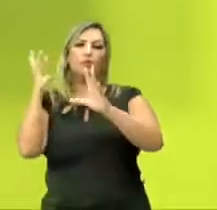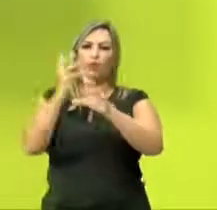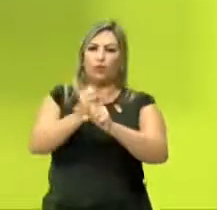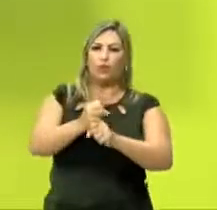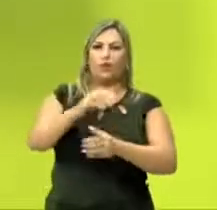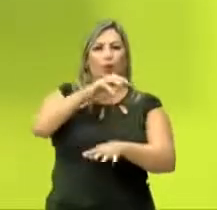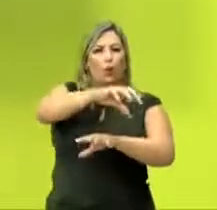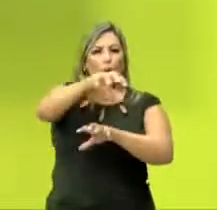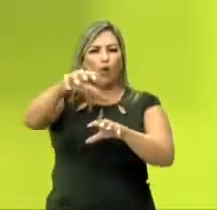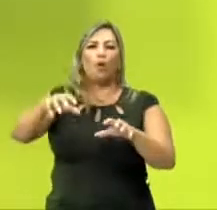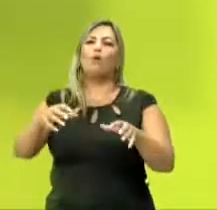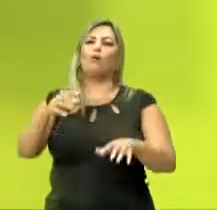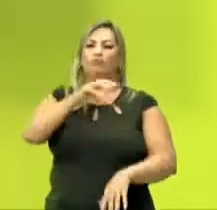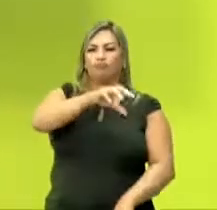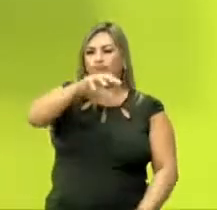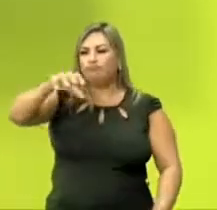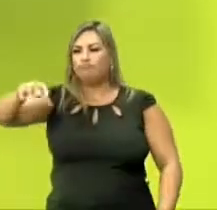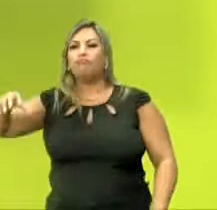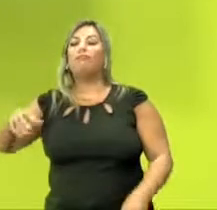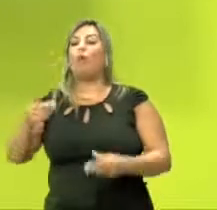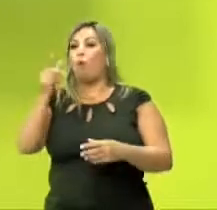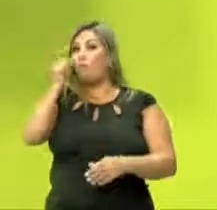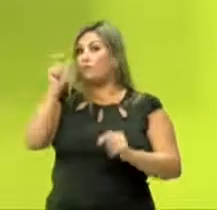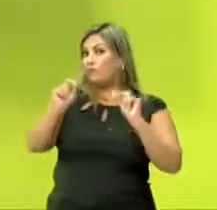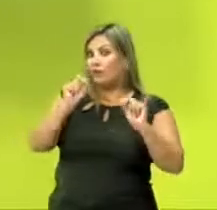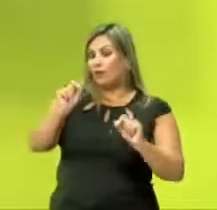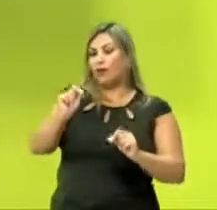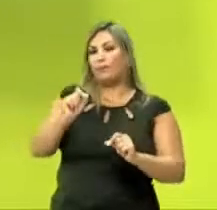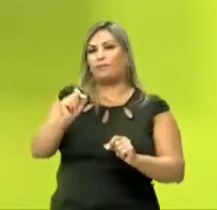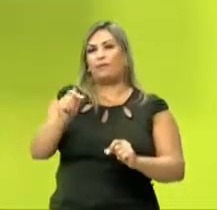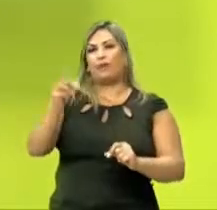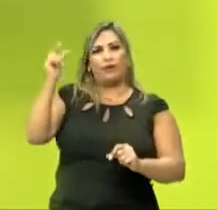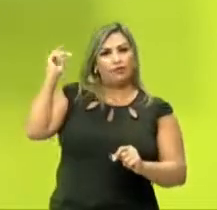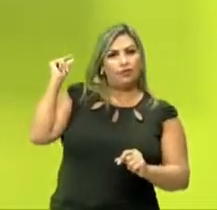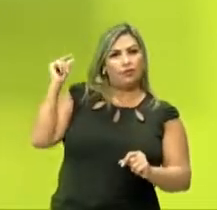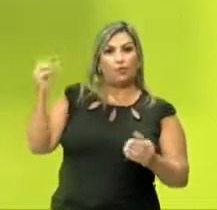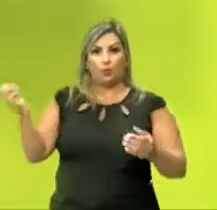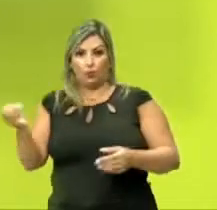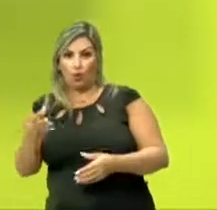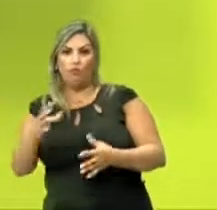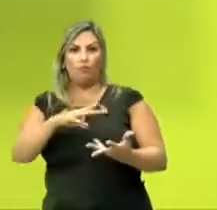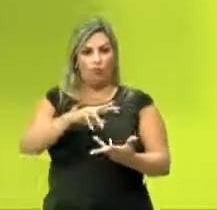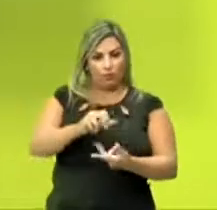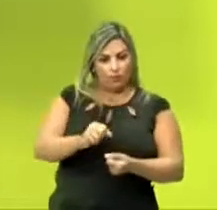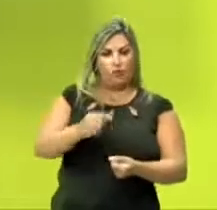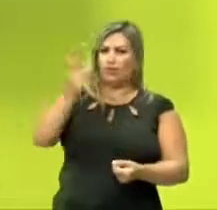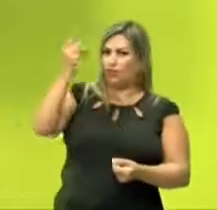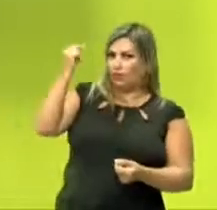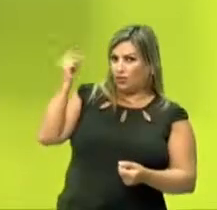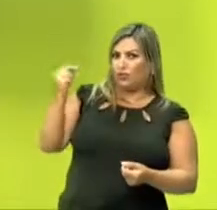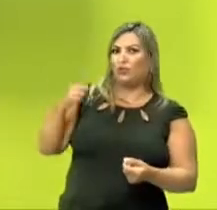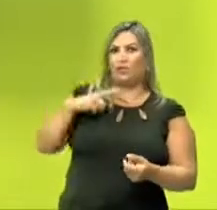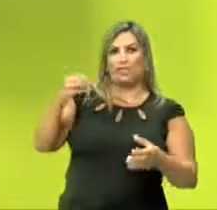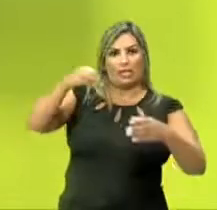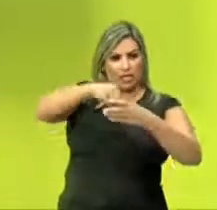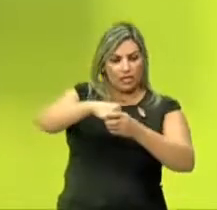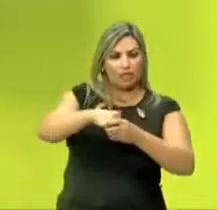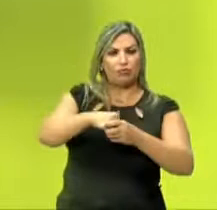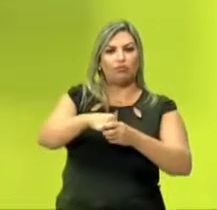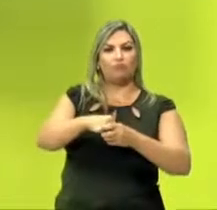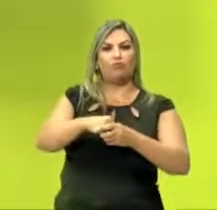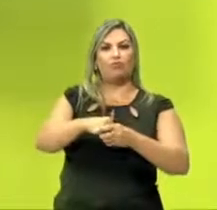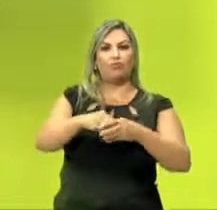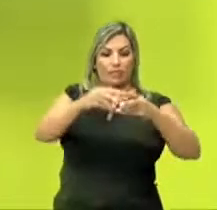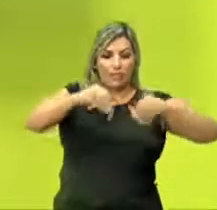de colonialismo, o a gente vai observar? O Velho Mundo, que era composto aí, que era não, que é composto